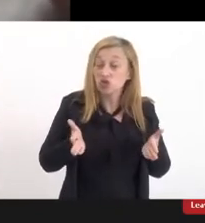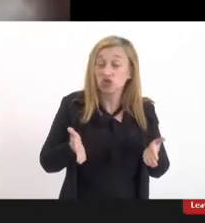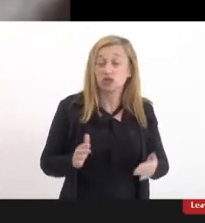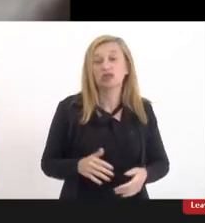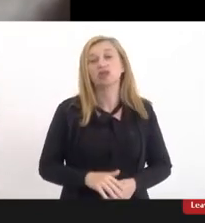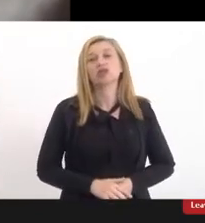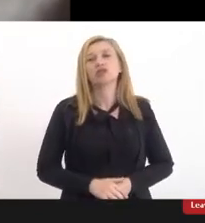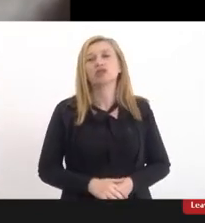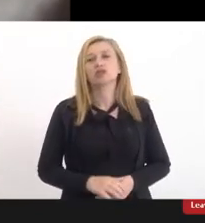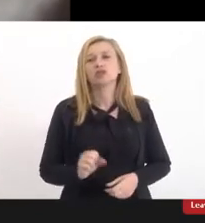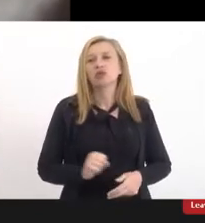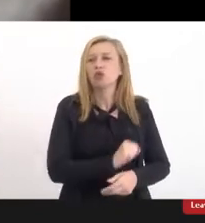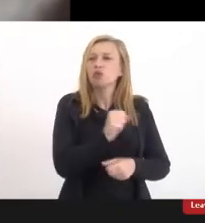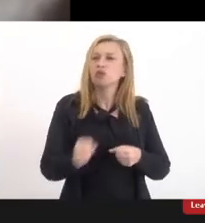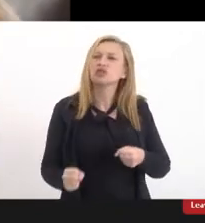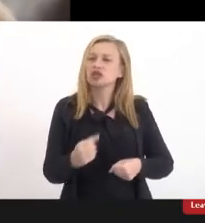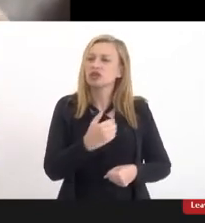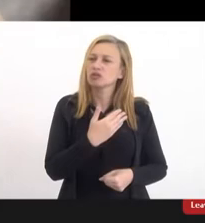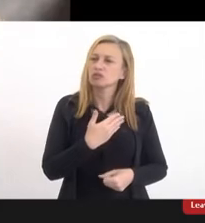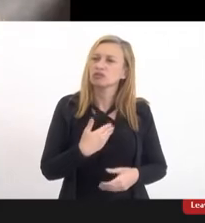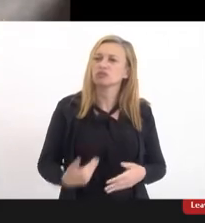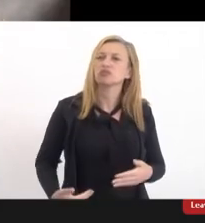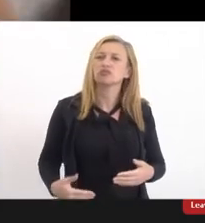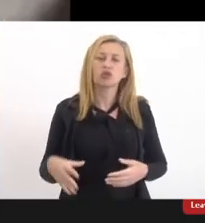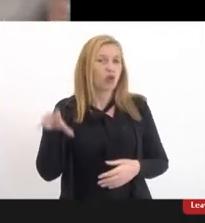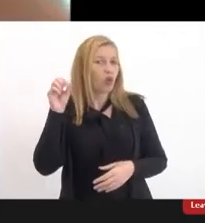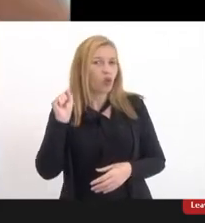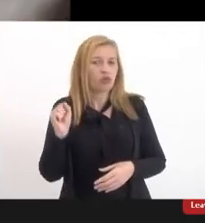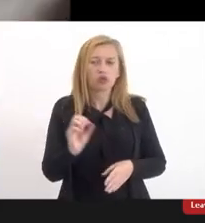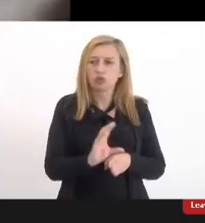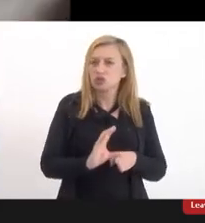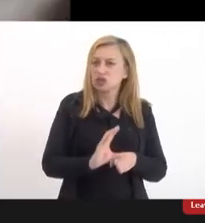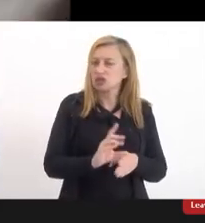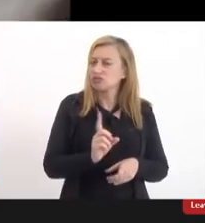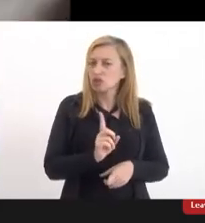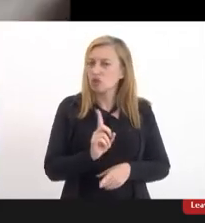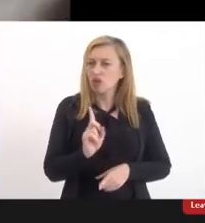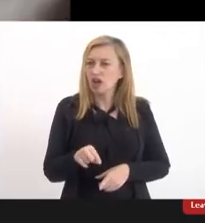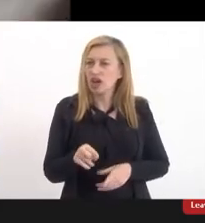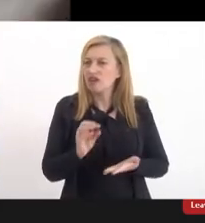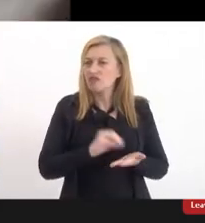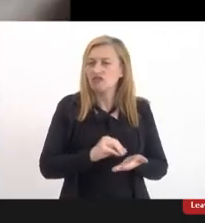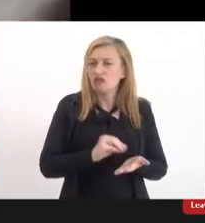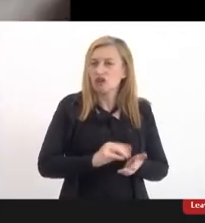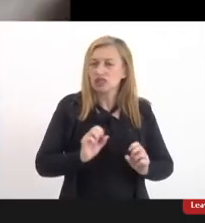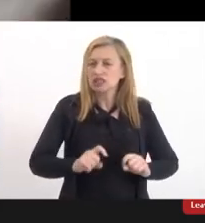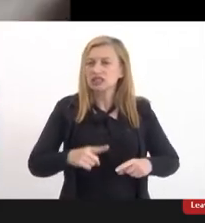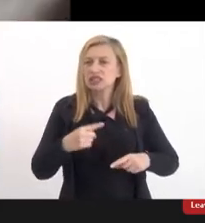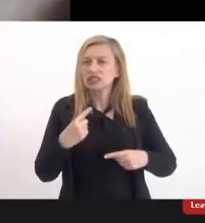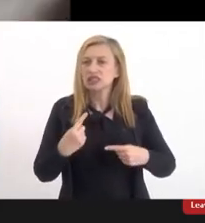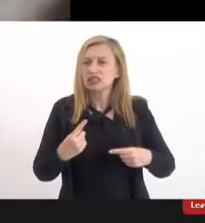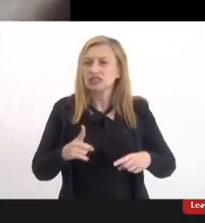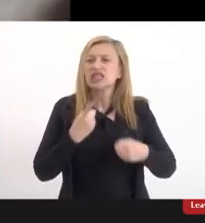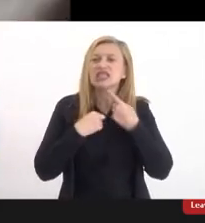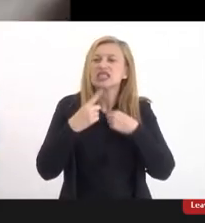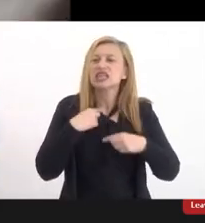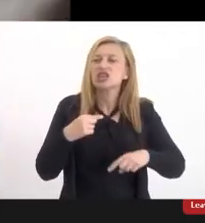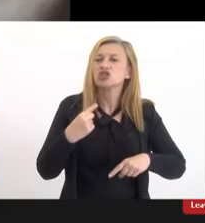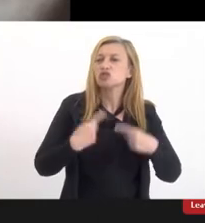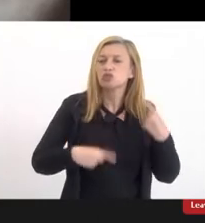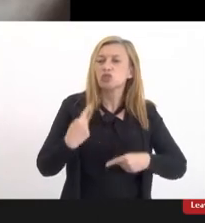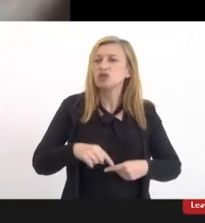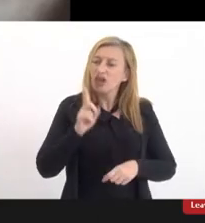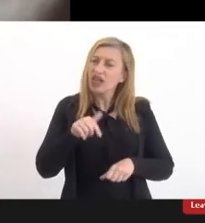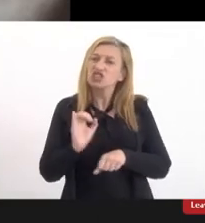o poder público não ouve o conselho e isso não é à toa não é falta de vontade política isso é uma questão muito